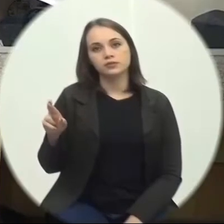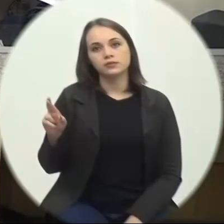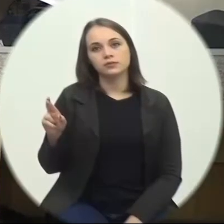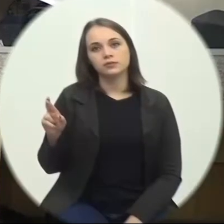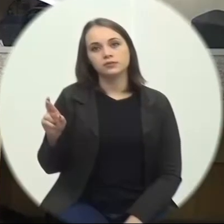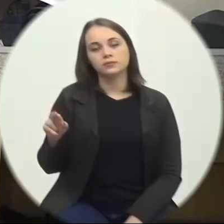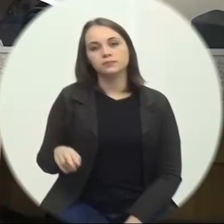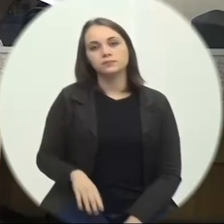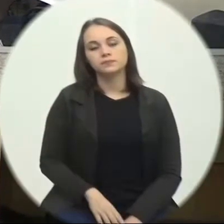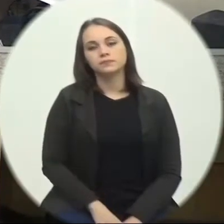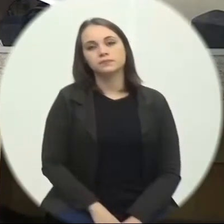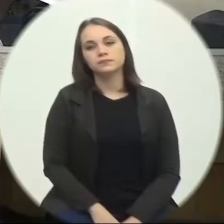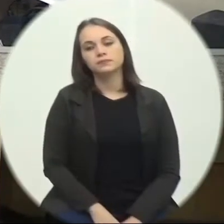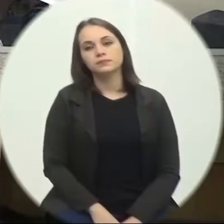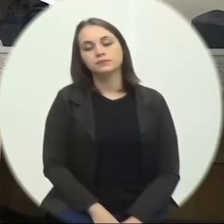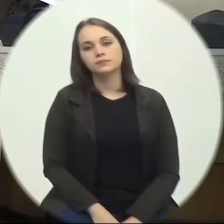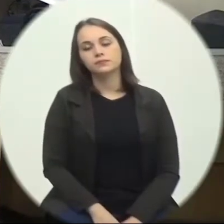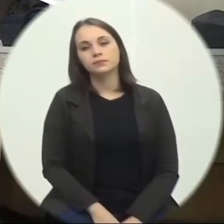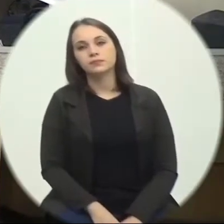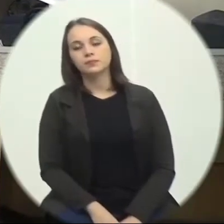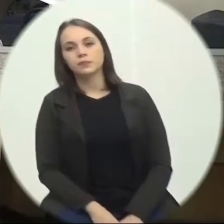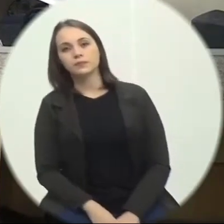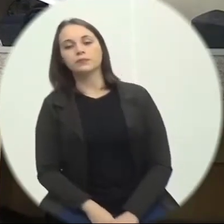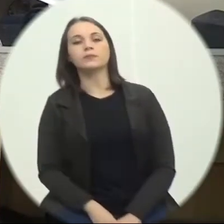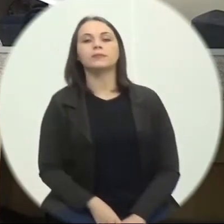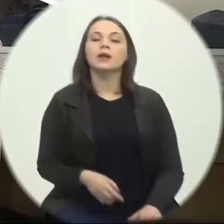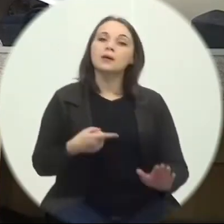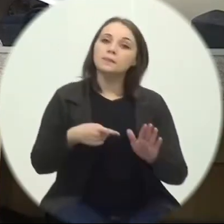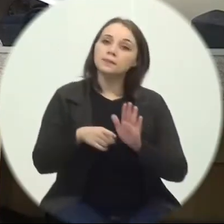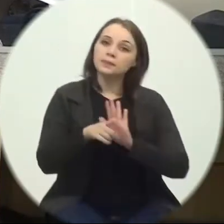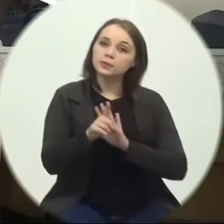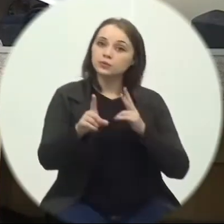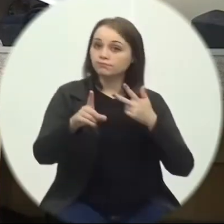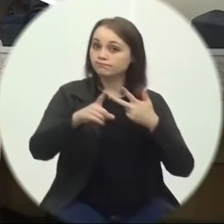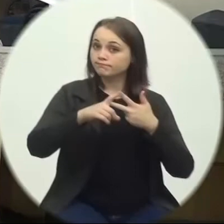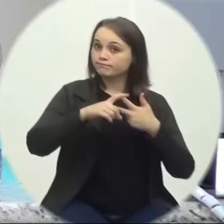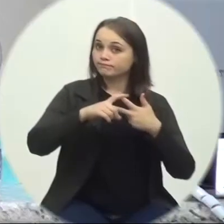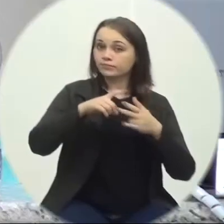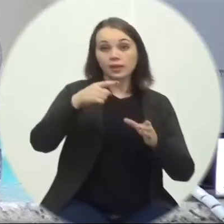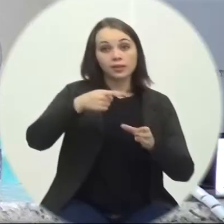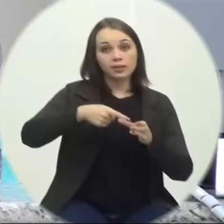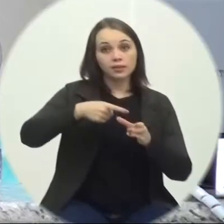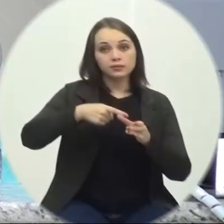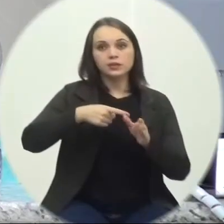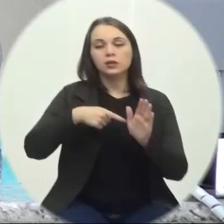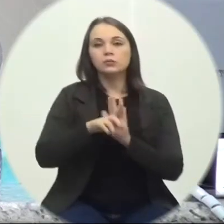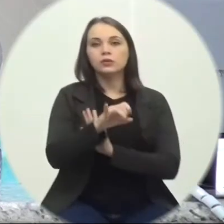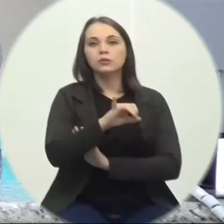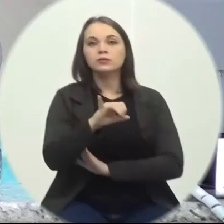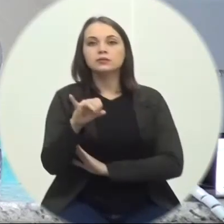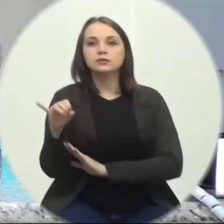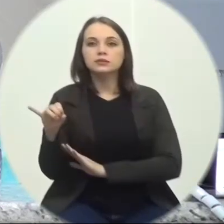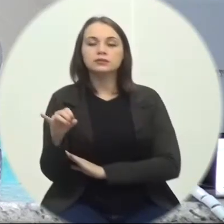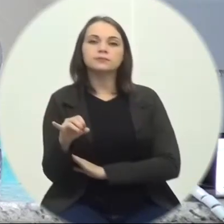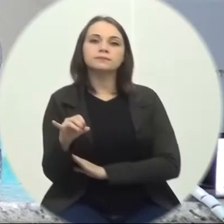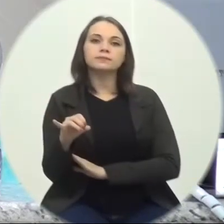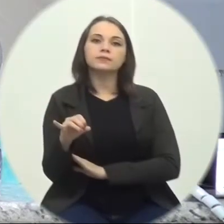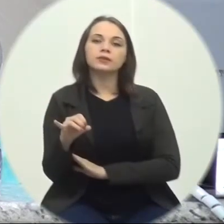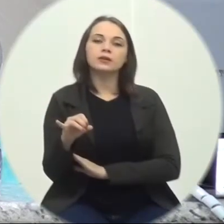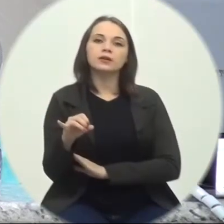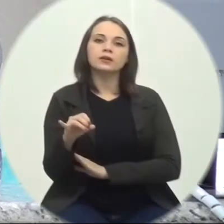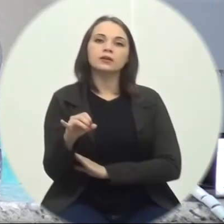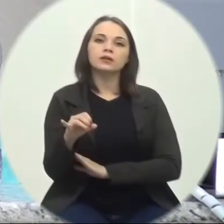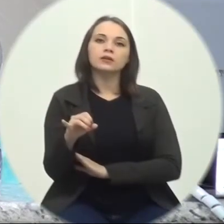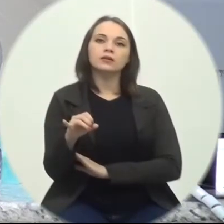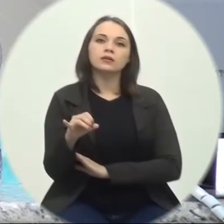Augusto Alexandre Envio de expediente Ao chefe Do Poder Executivo Municipal Questionando o seguinte Por motivos De obstrução